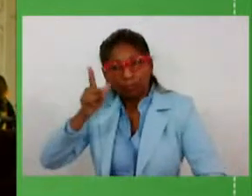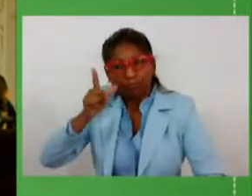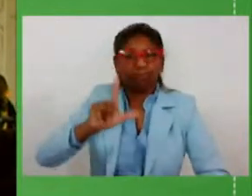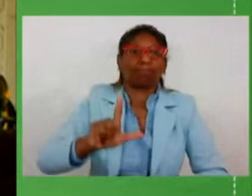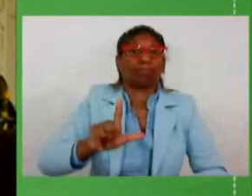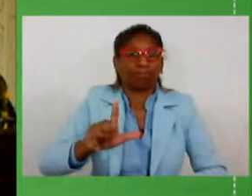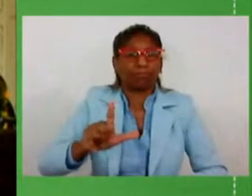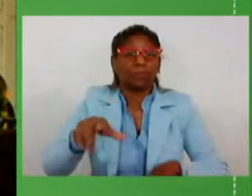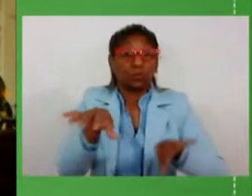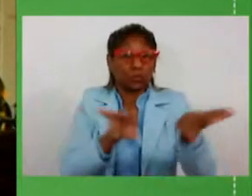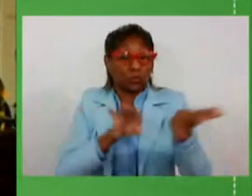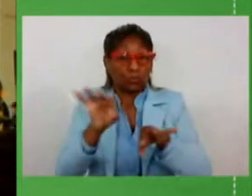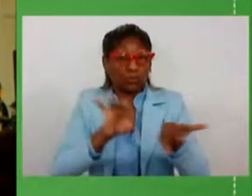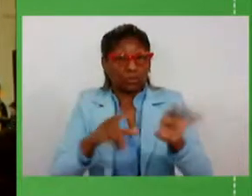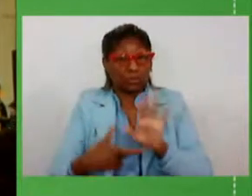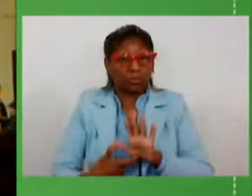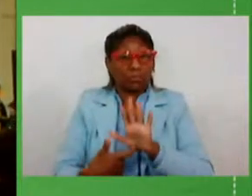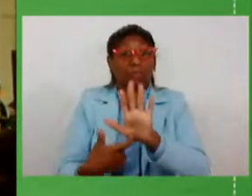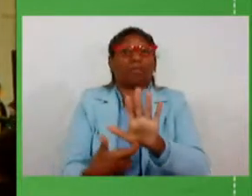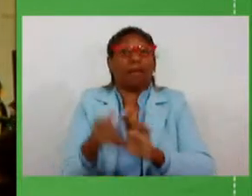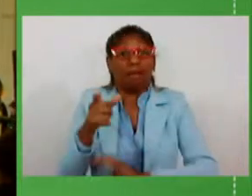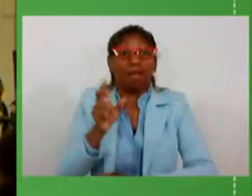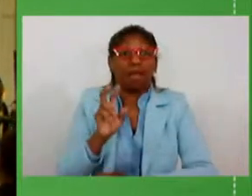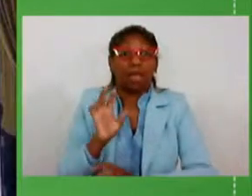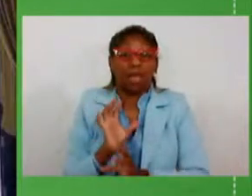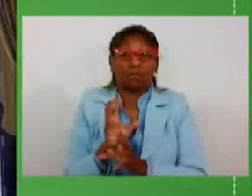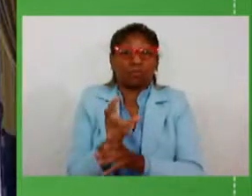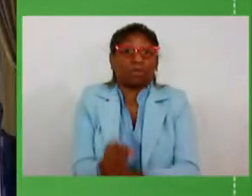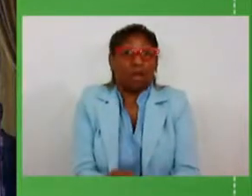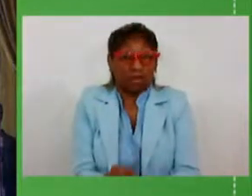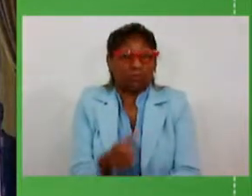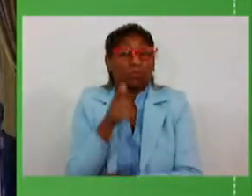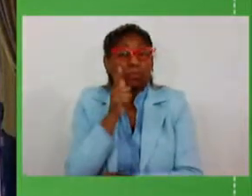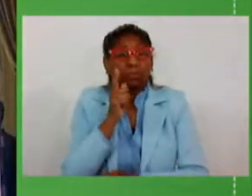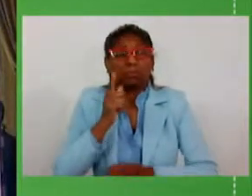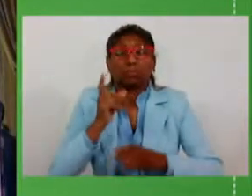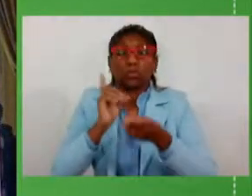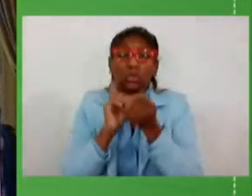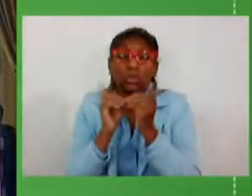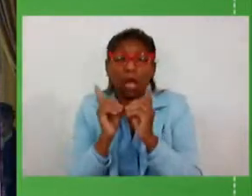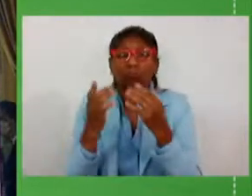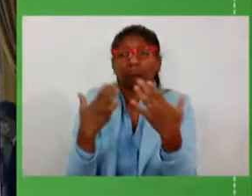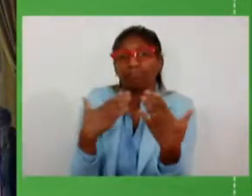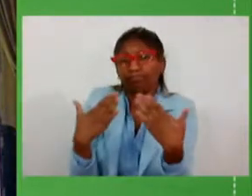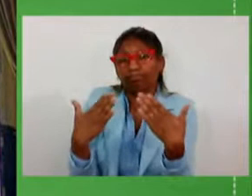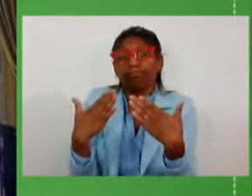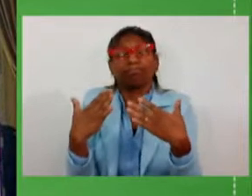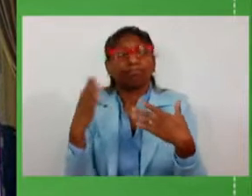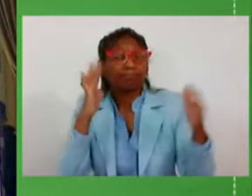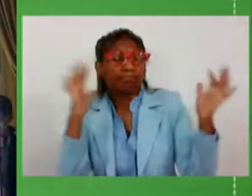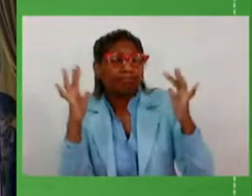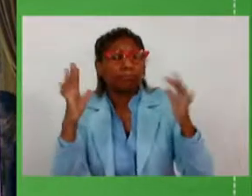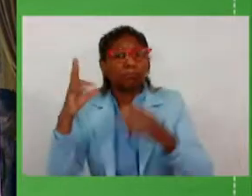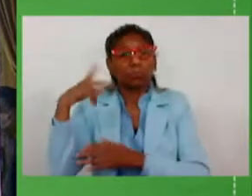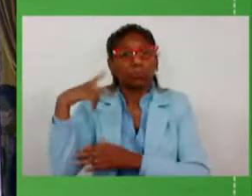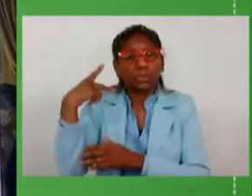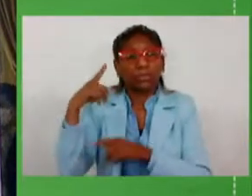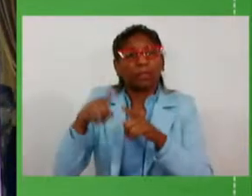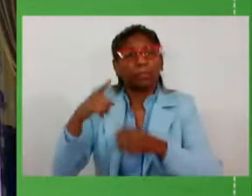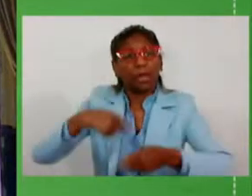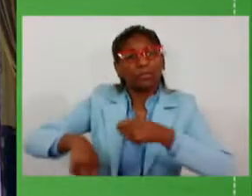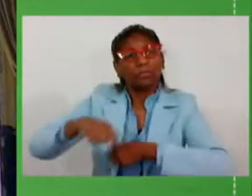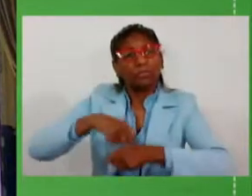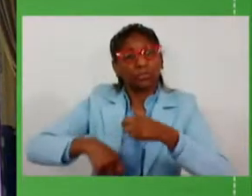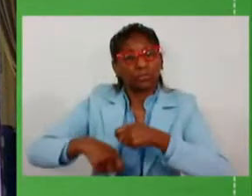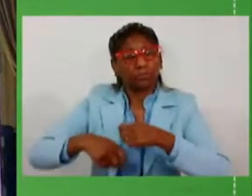projetos que nós vamos apresentar hoje são resultado de um governo que apostou no diálogo, na ponderação política e administrativa.